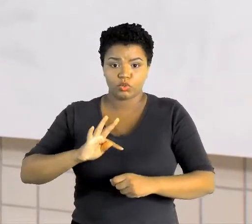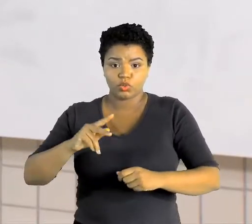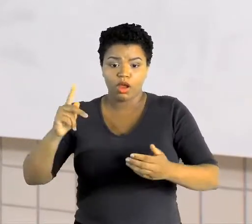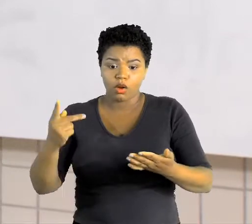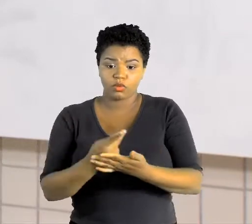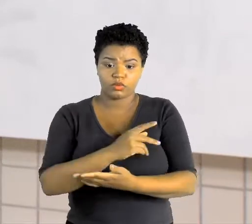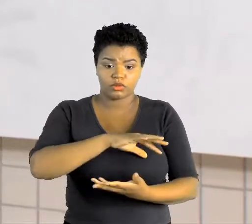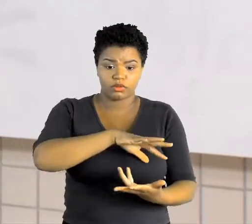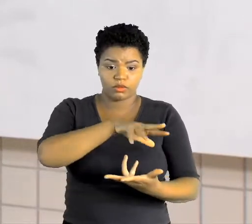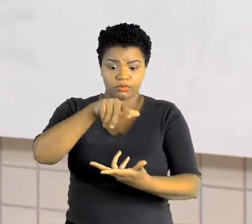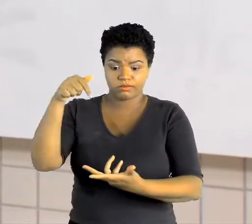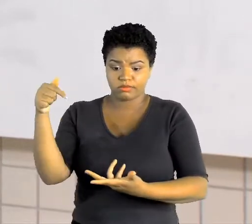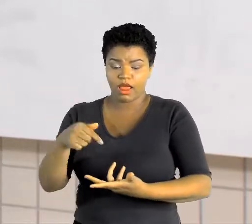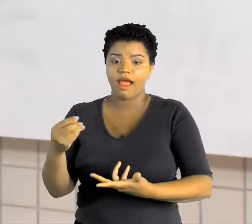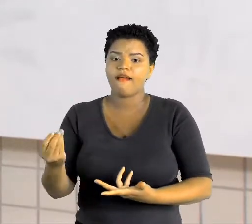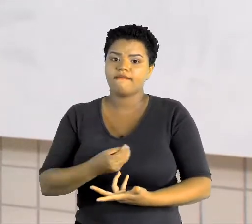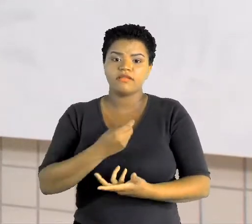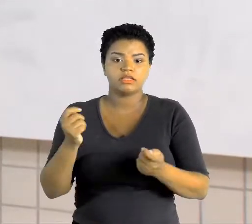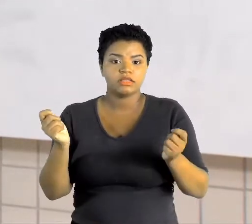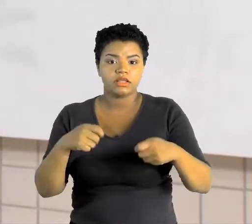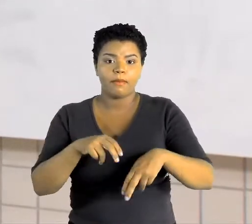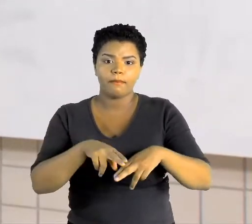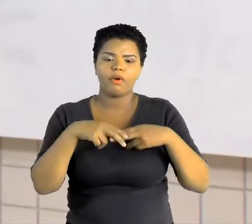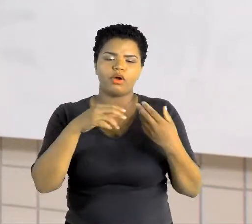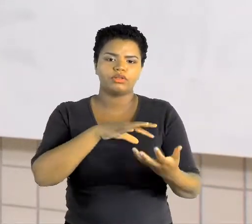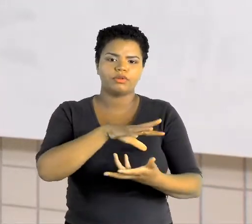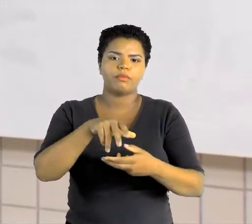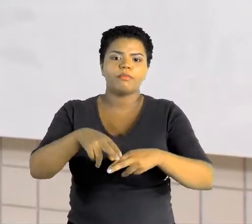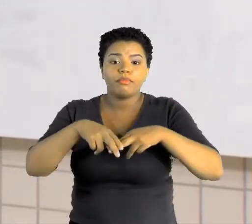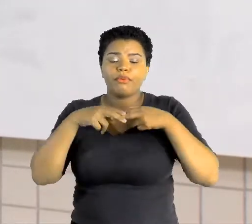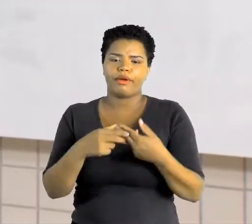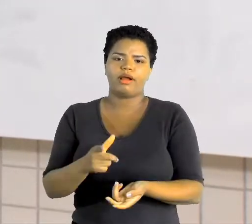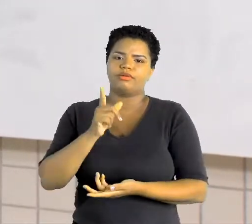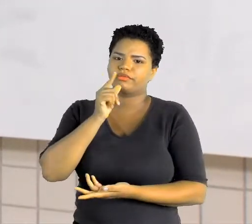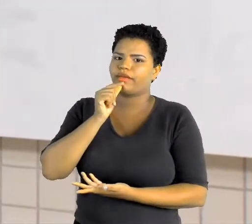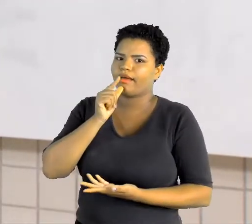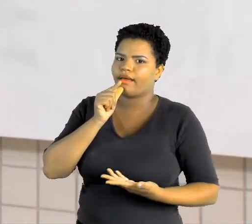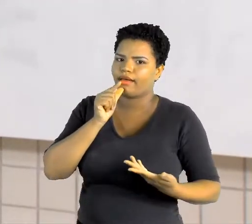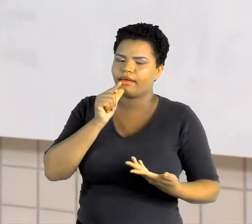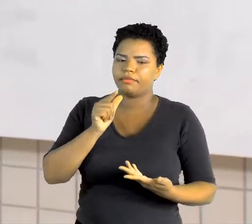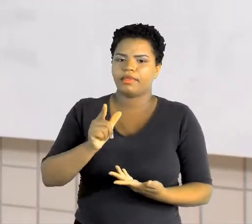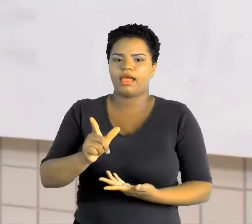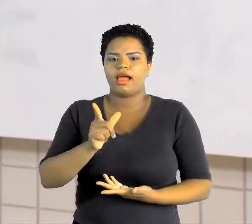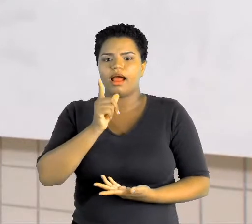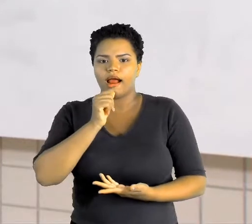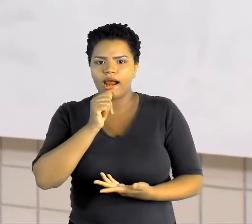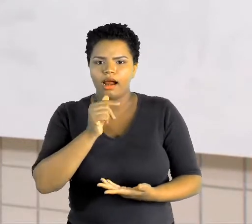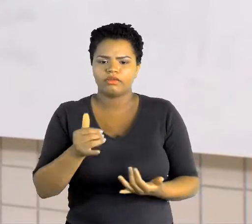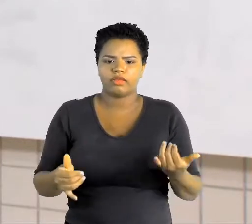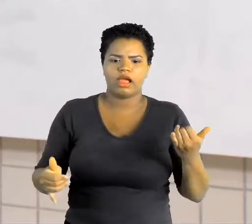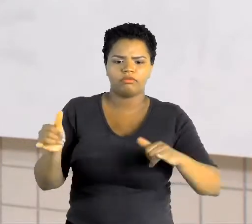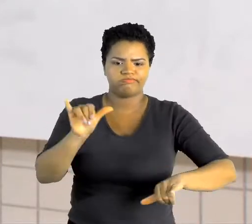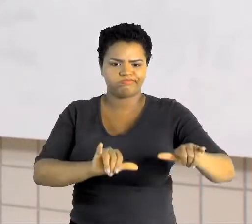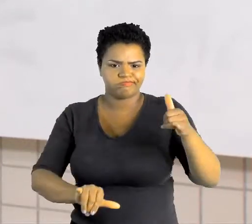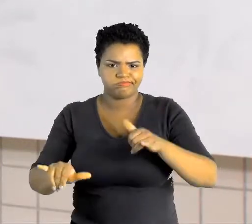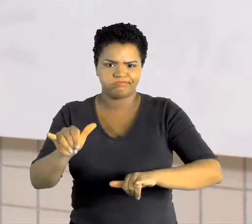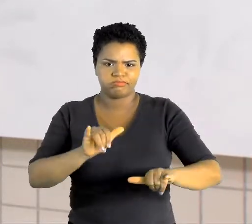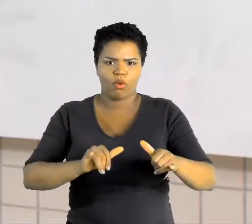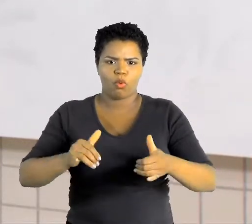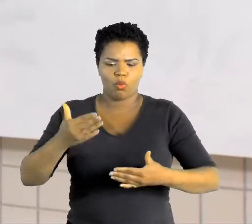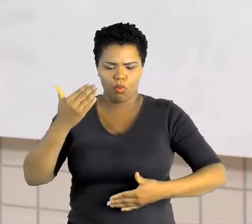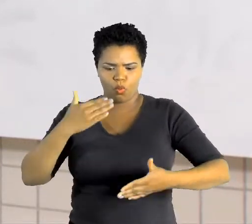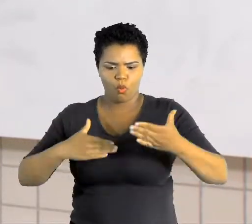possível no nosso planeta por causa da presença da água. Então a água está presente nas reações químicas que acontecem dentro do nosso